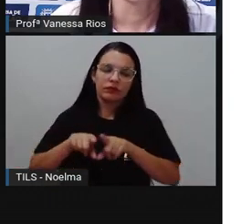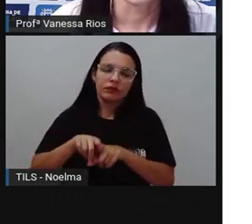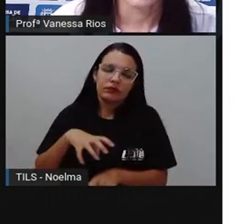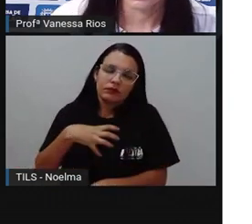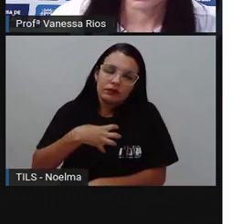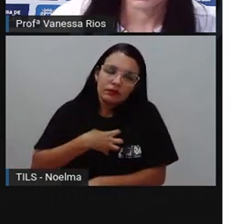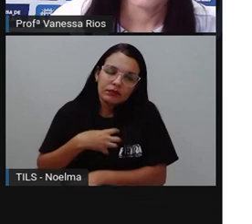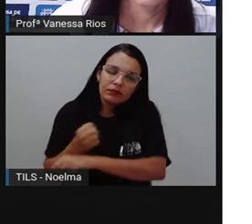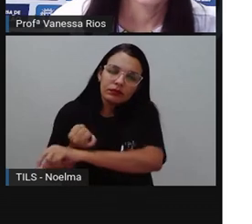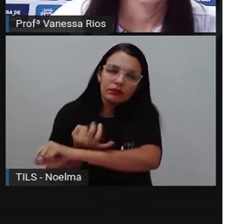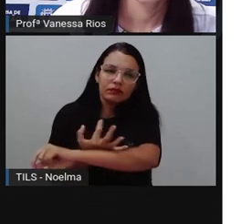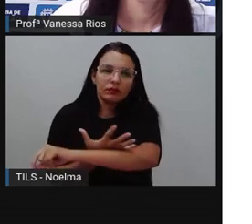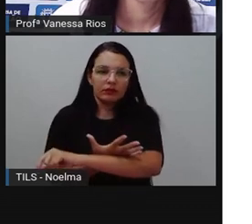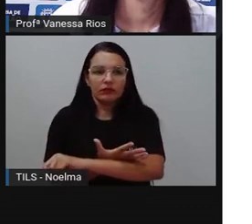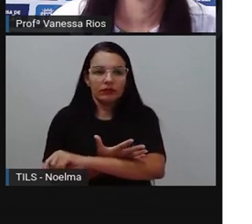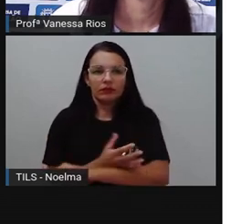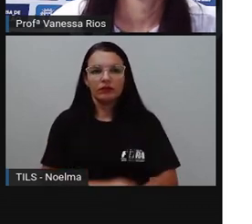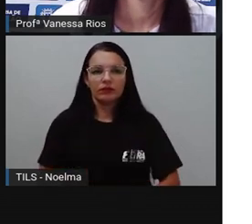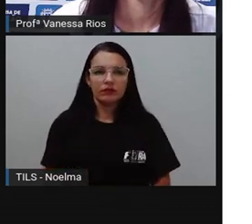pessoas.